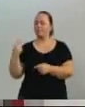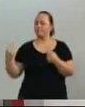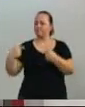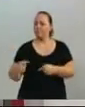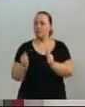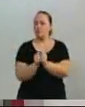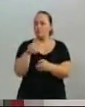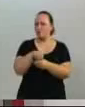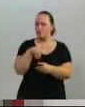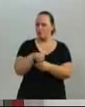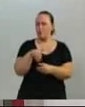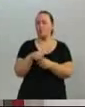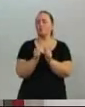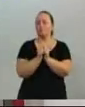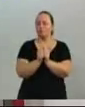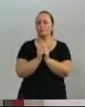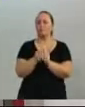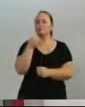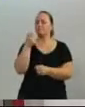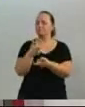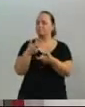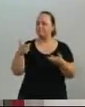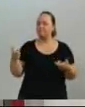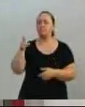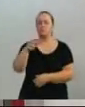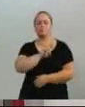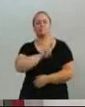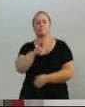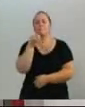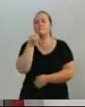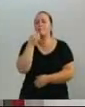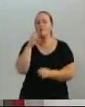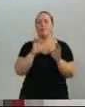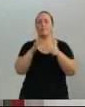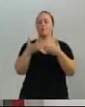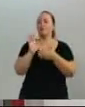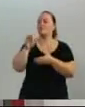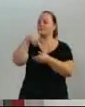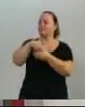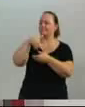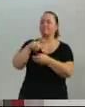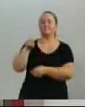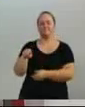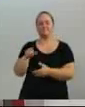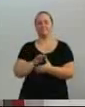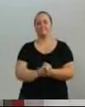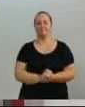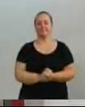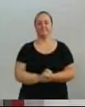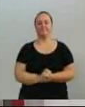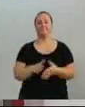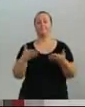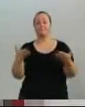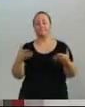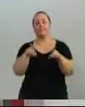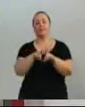Boa sorte, tenho certeza que vai representar bem os votos que lhe foram dados. Senhores,